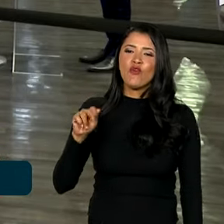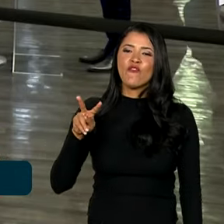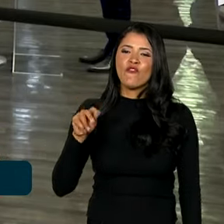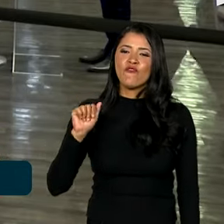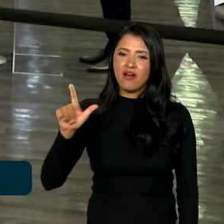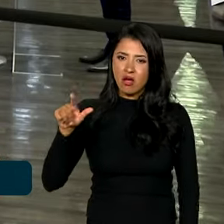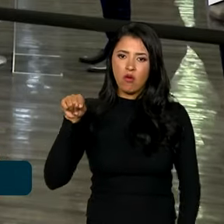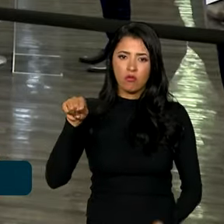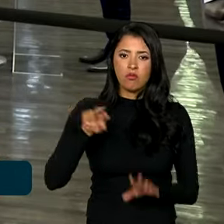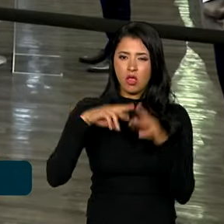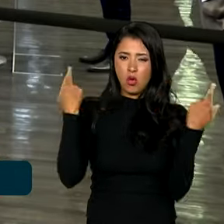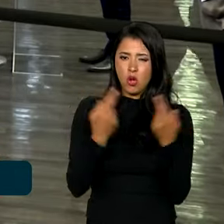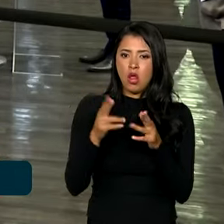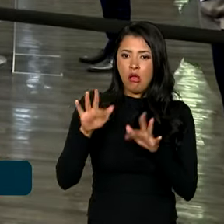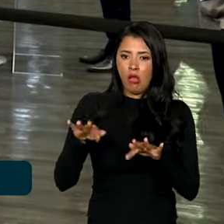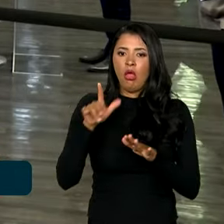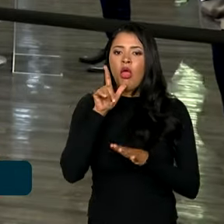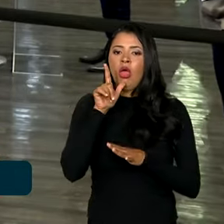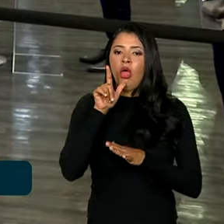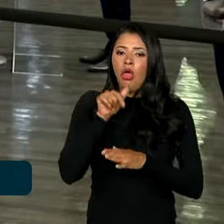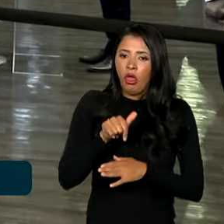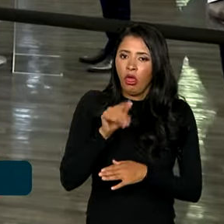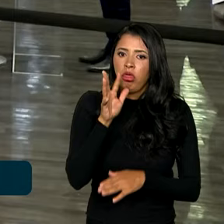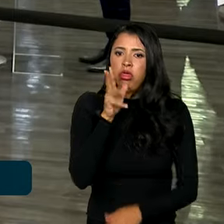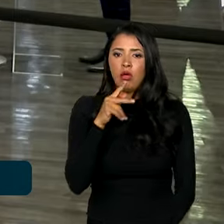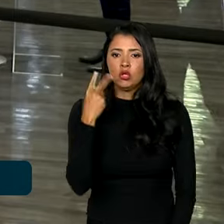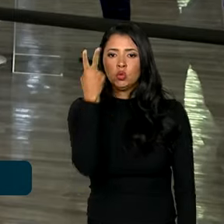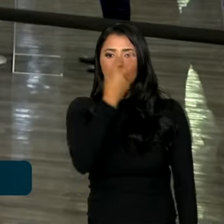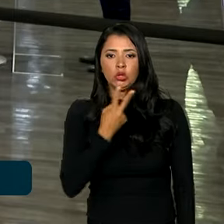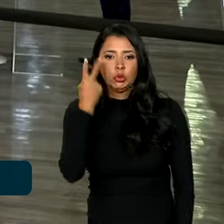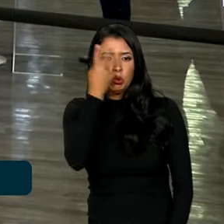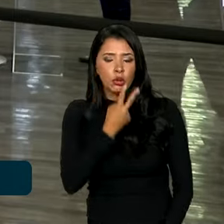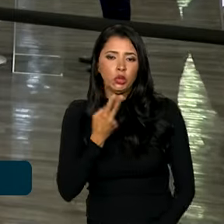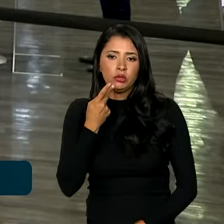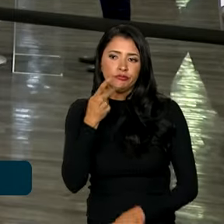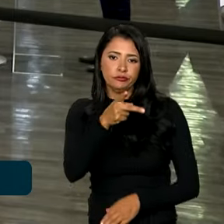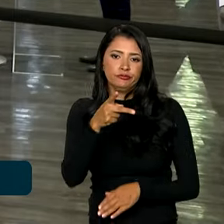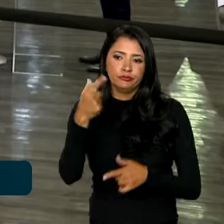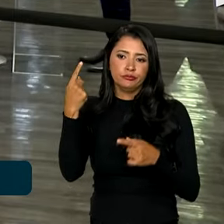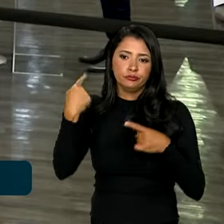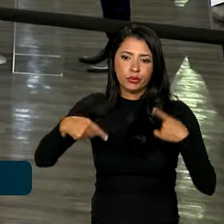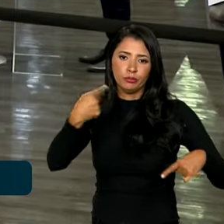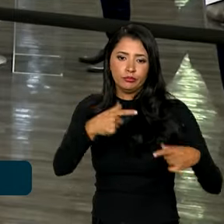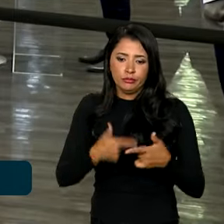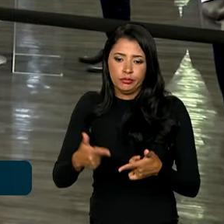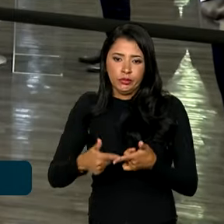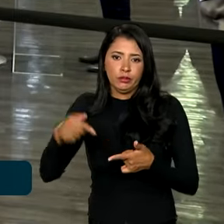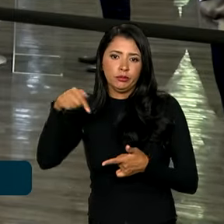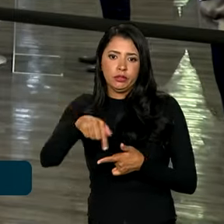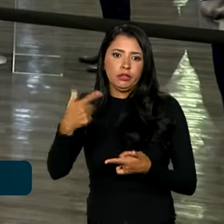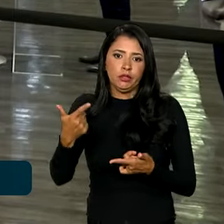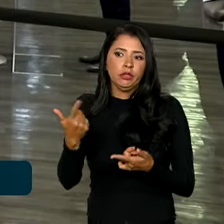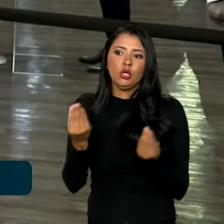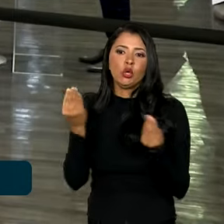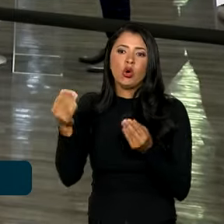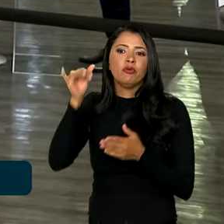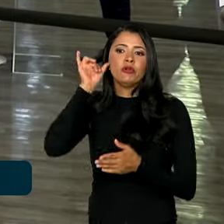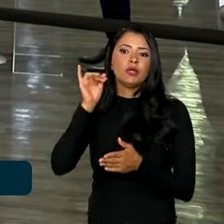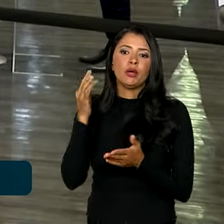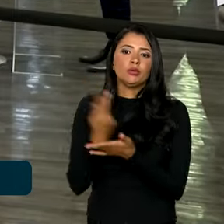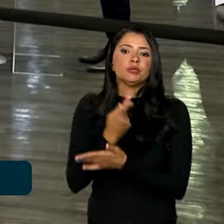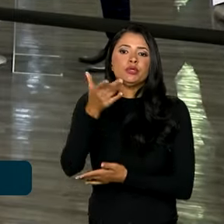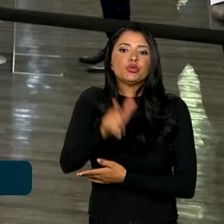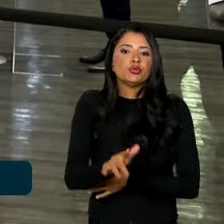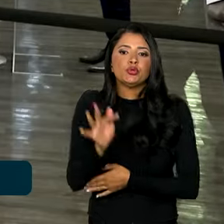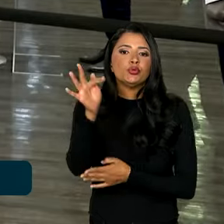terminou com mais de duas horas de atraso, eles trataram aí do problema que afetou aqui São Paulo e também medidas pra evitar que isso aconteça no futuro. Segundo